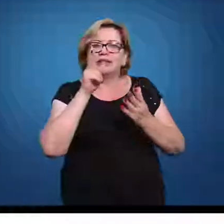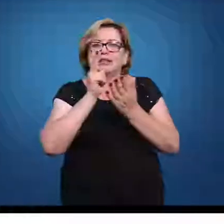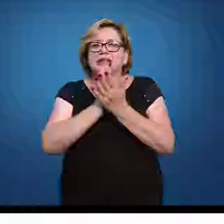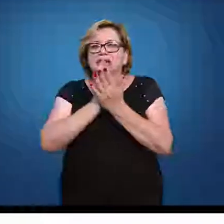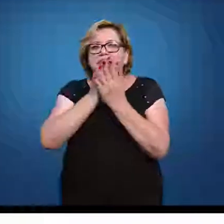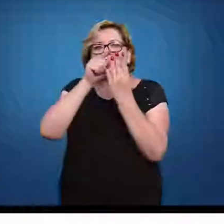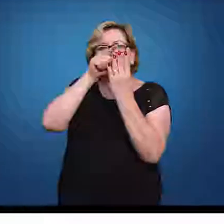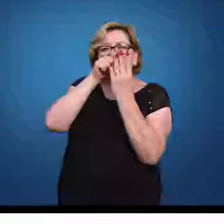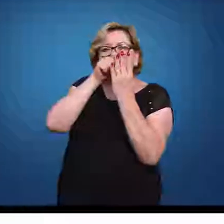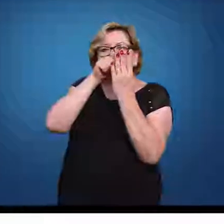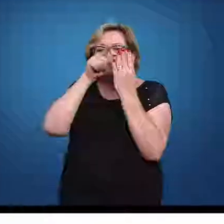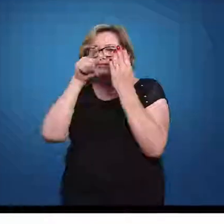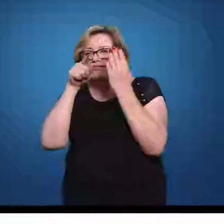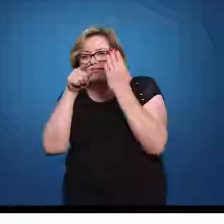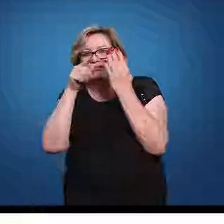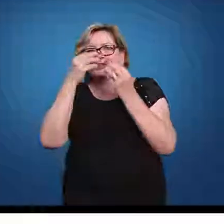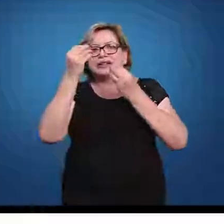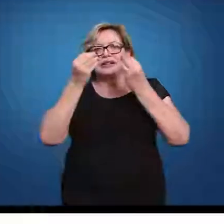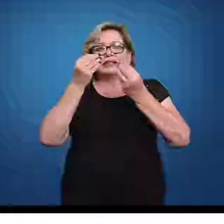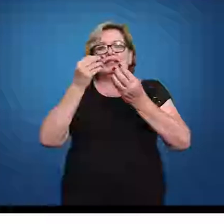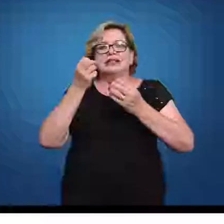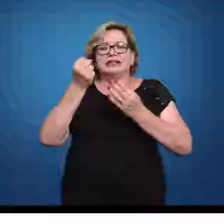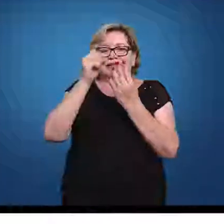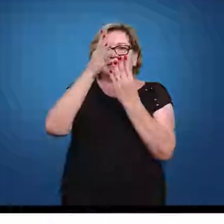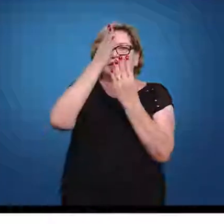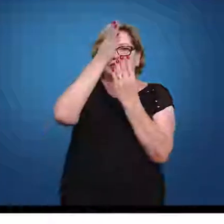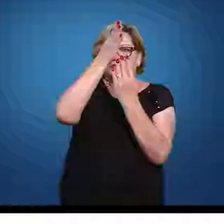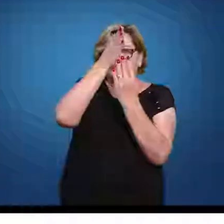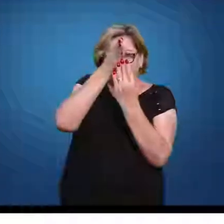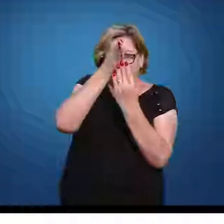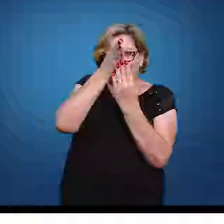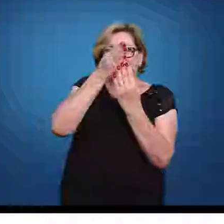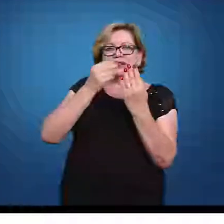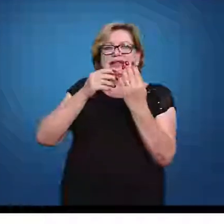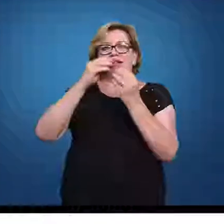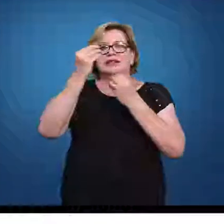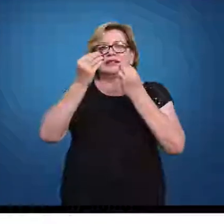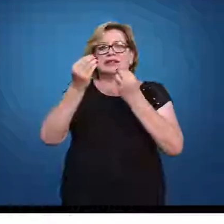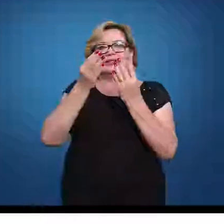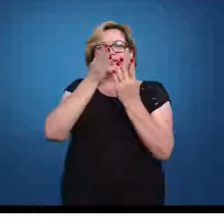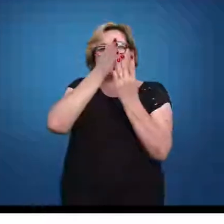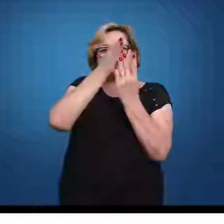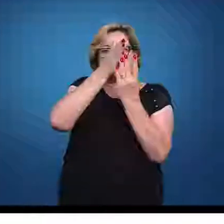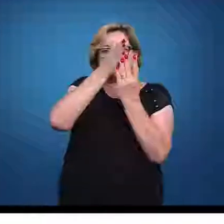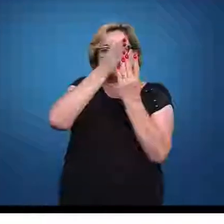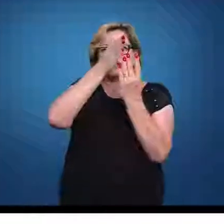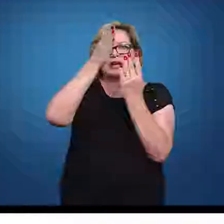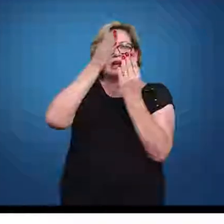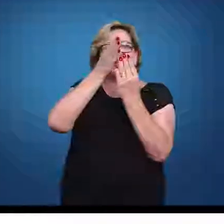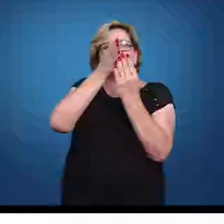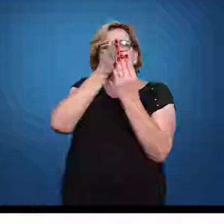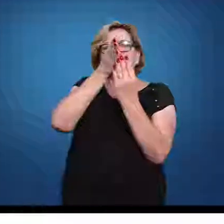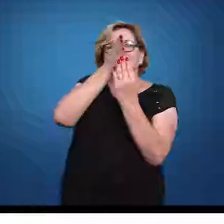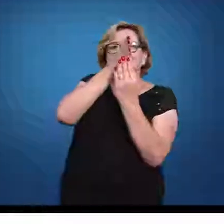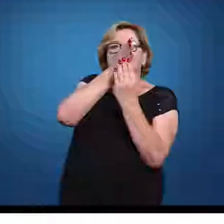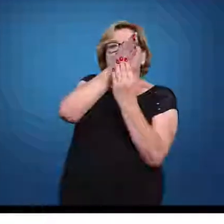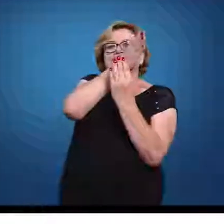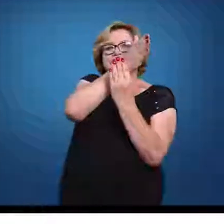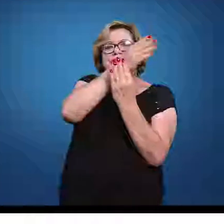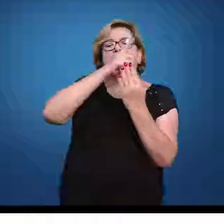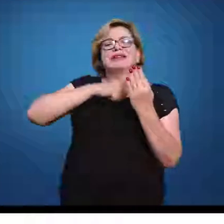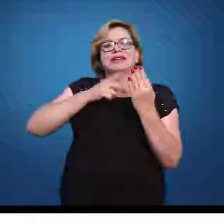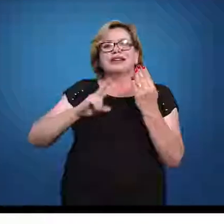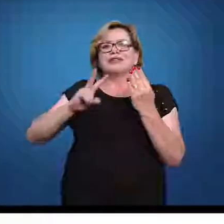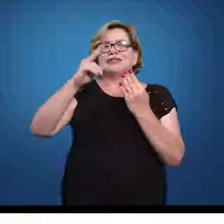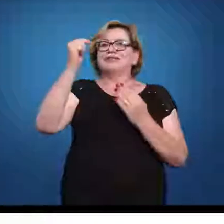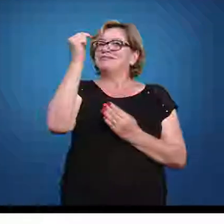entre zero e um grau? Obviamente, se o zero aqui está no centro da curva, que é a nossa média, do lado esquerdo da nossa curva eu vou ter